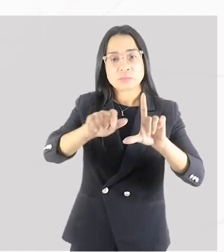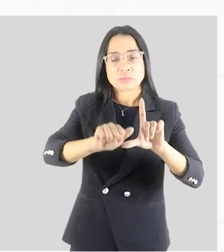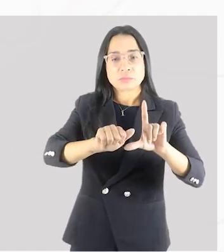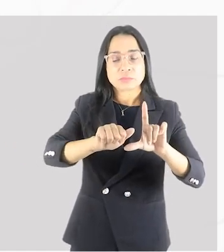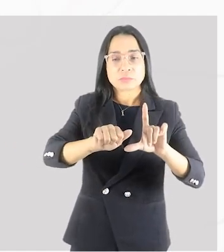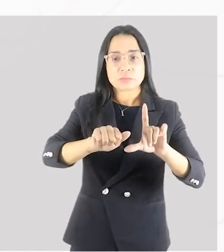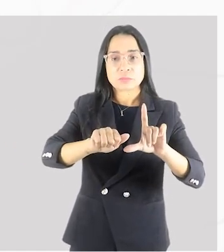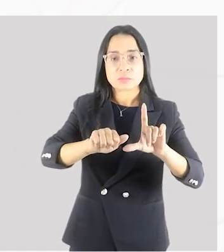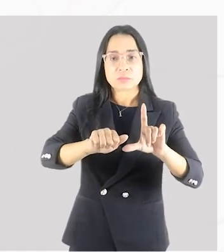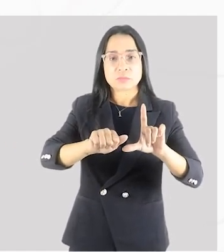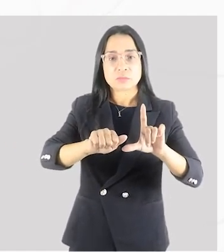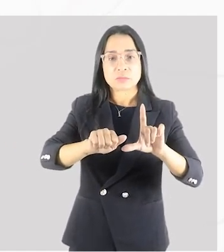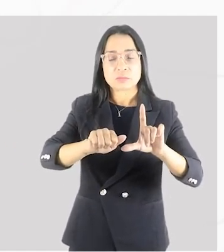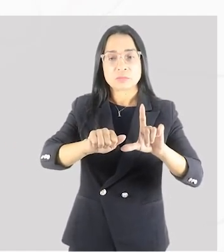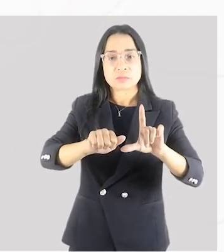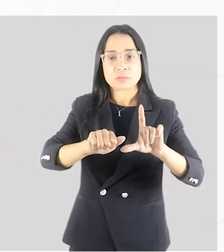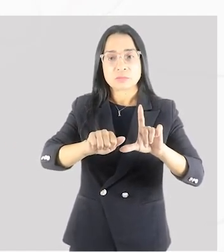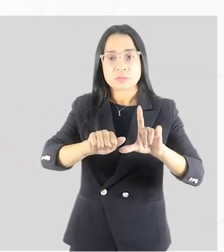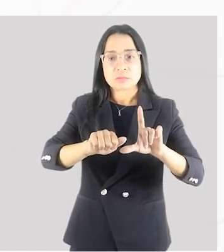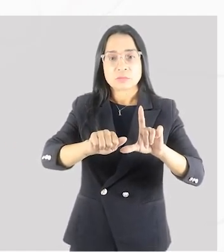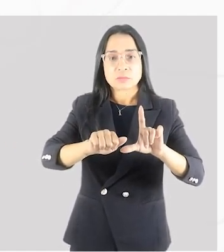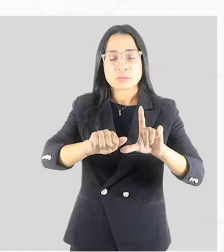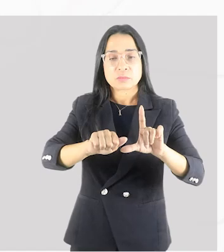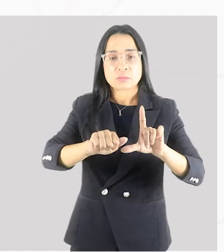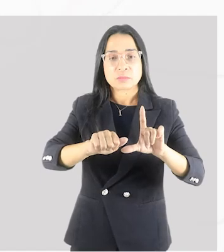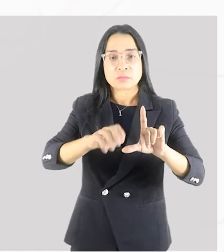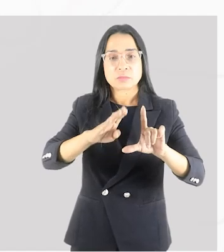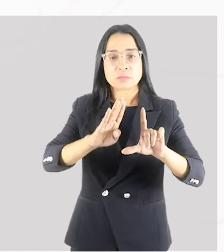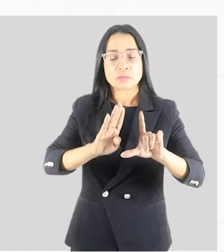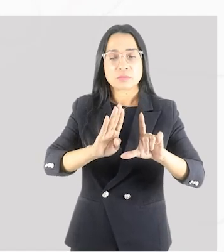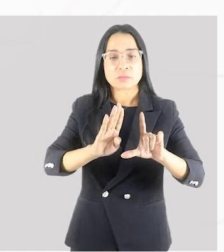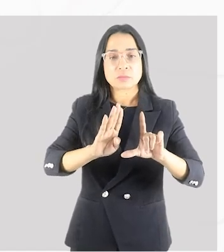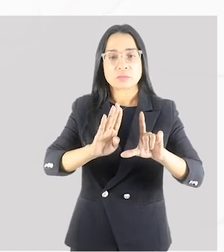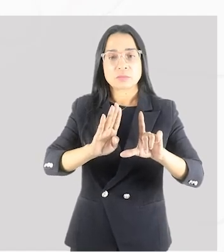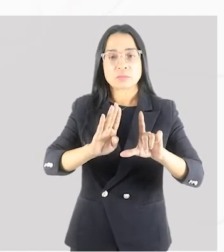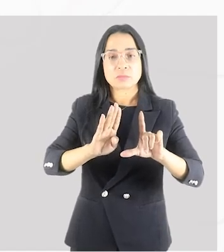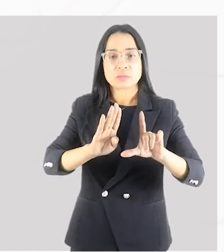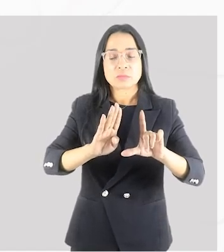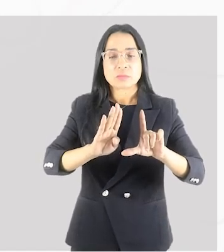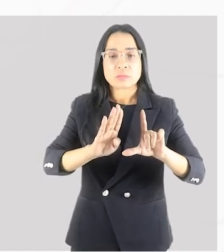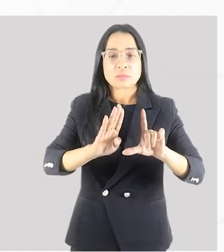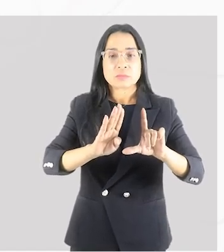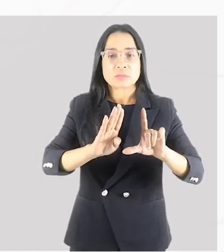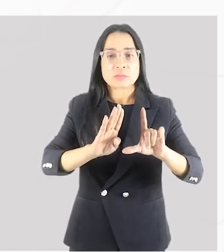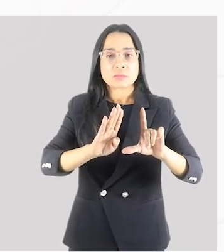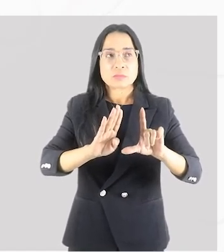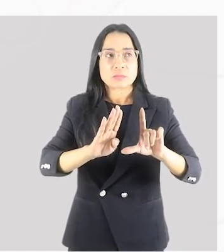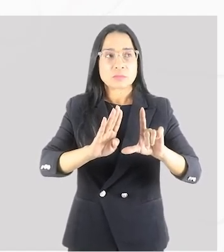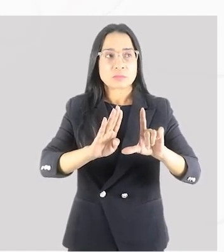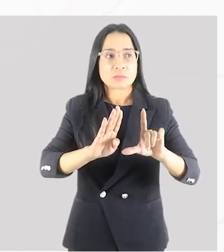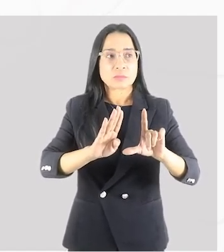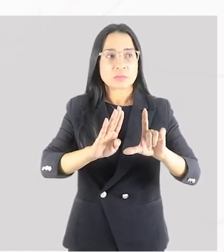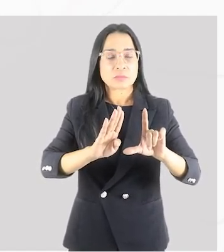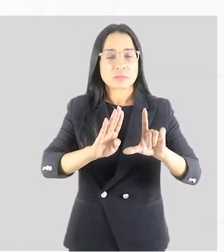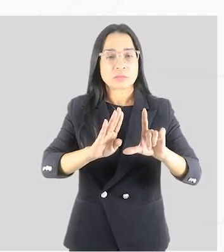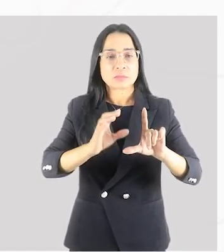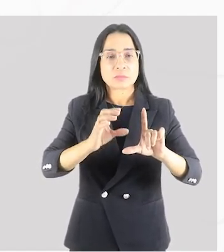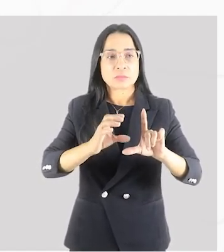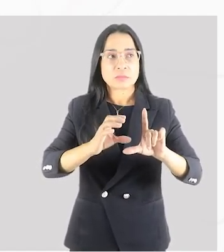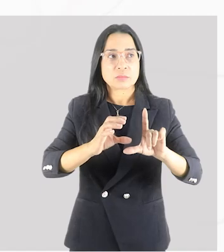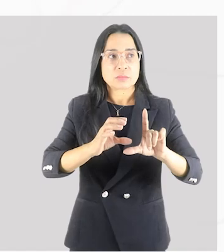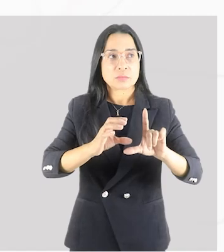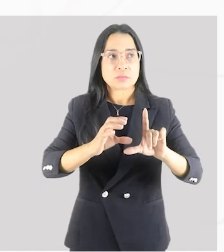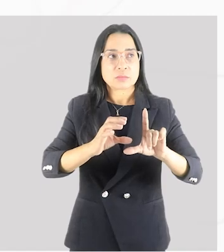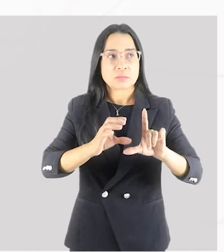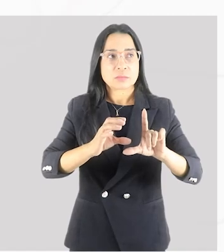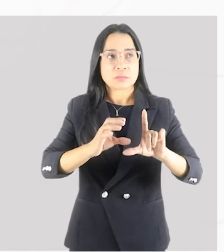quebra da homeostase, estímulo e adaptação. Letra B, adaptação, estímulo e quebra da homeostase.